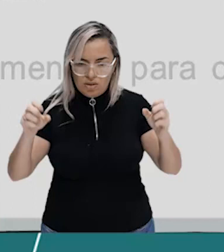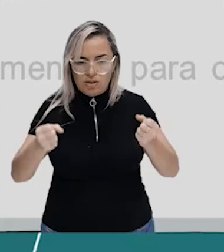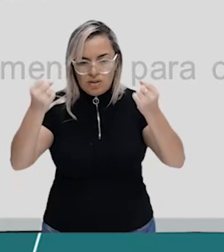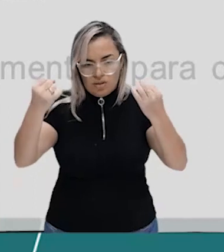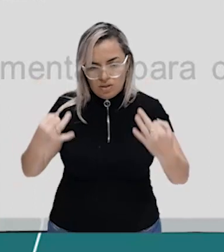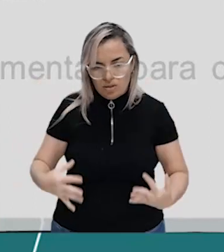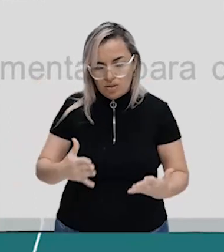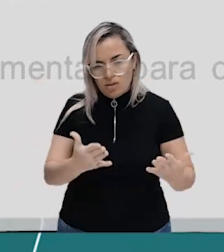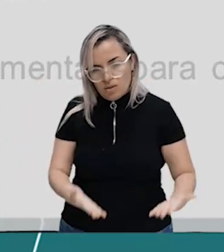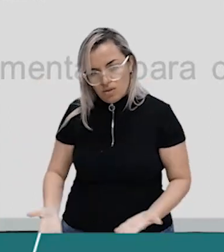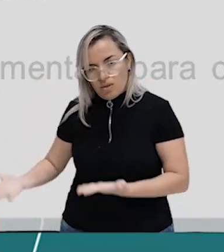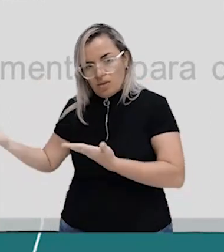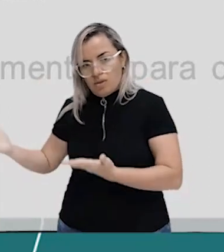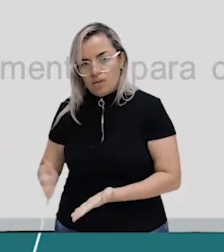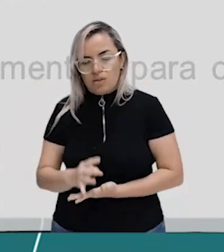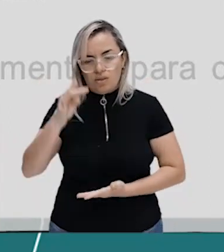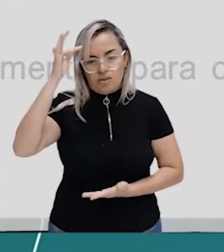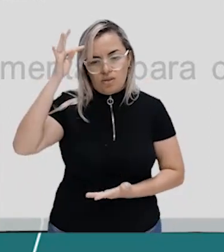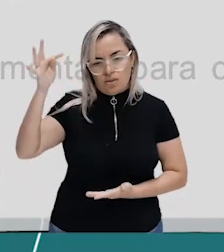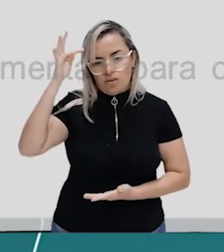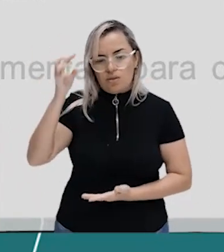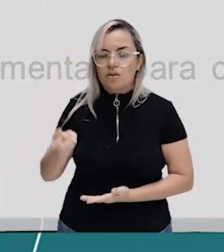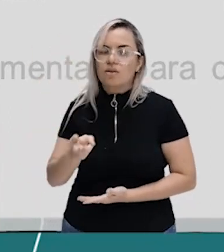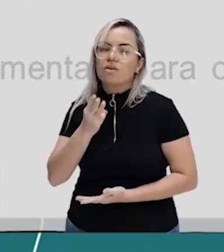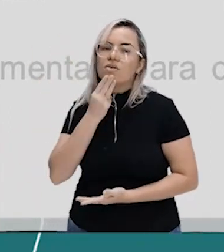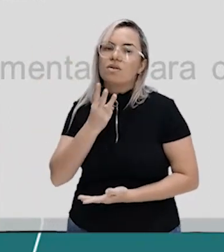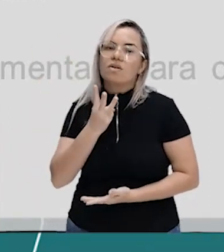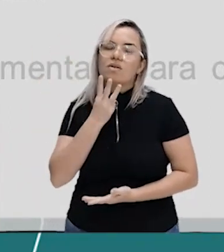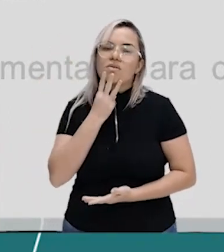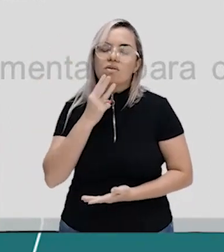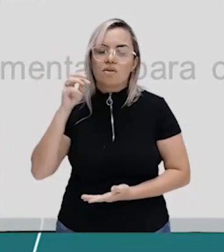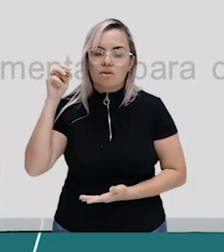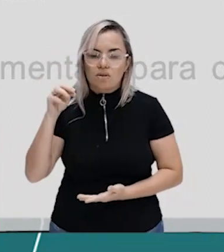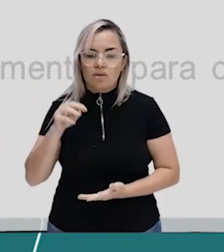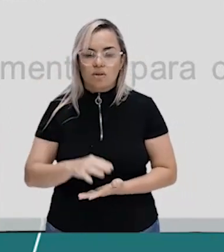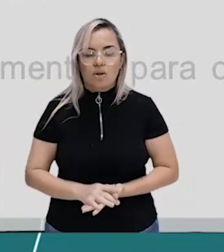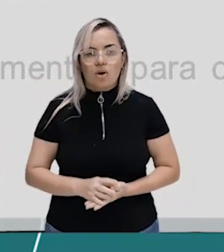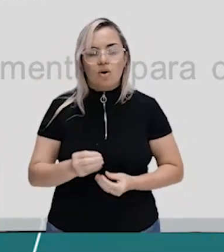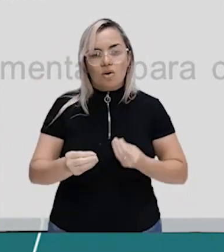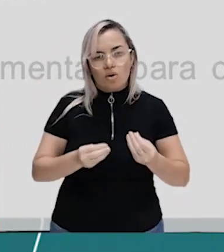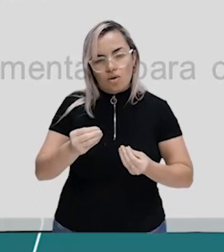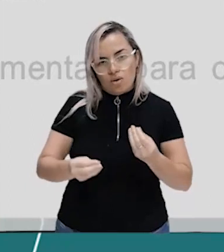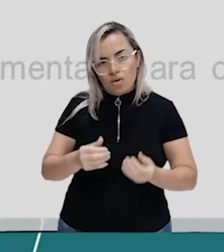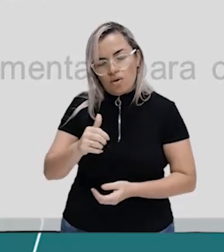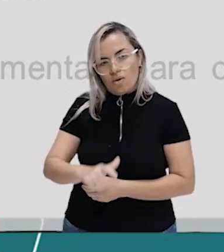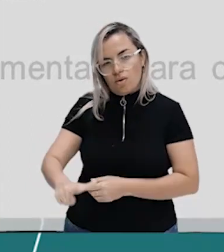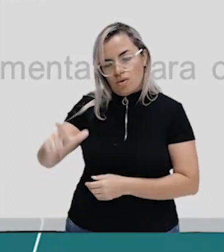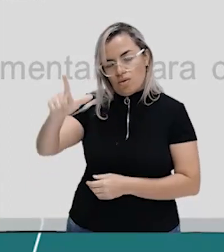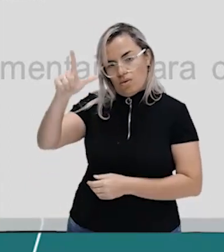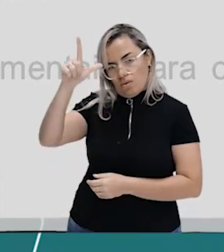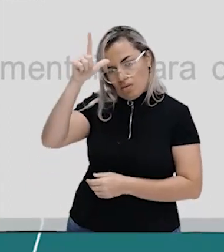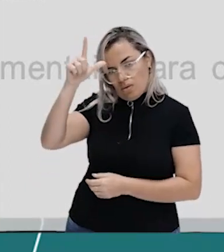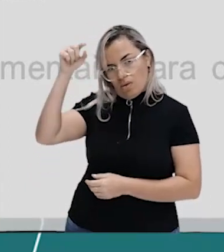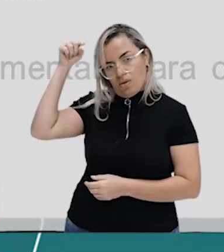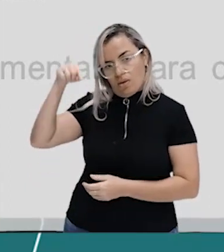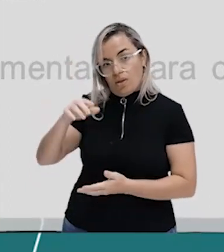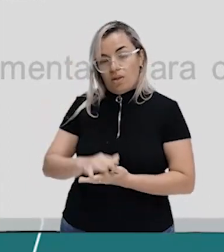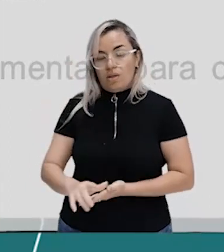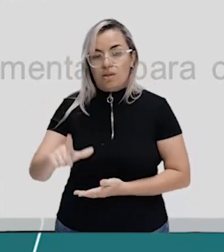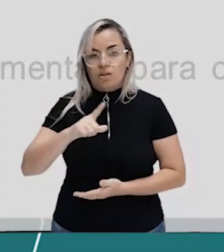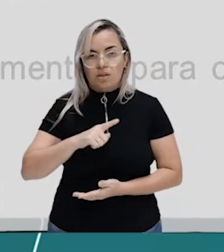é do Max Weber que assim como Karl Marx também é um teórico alemão mas tem uma visão diferente